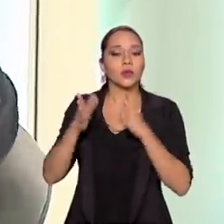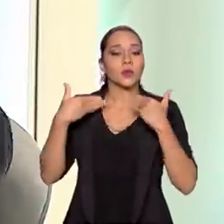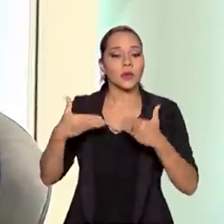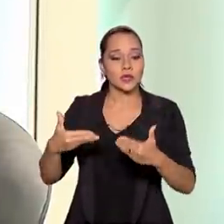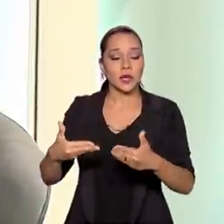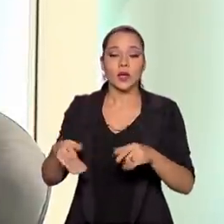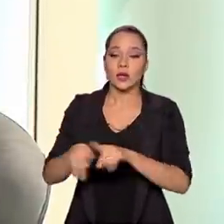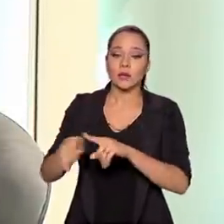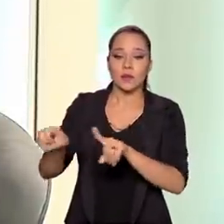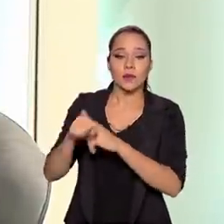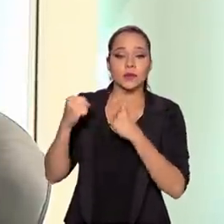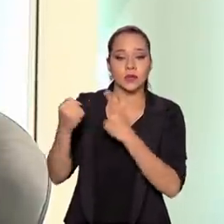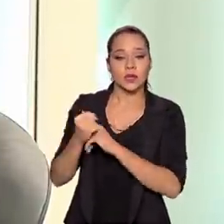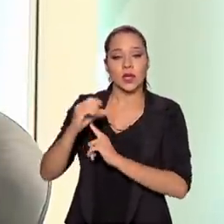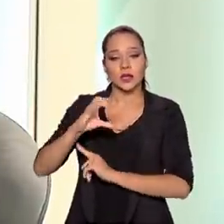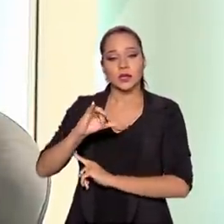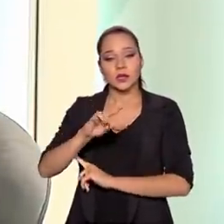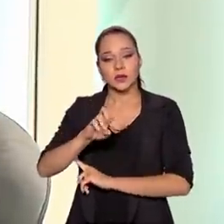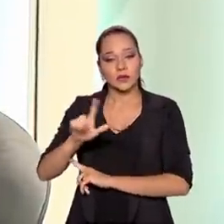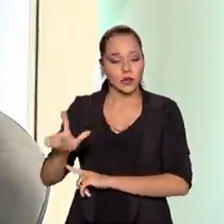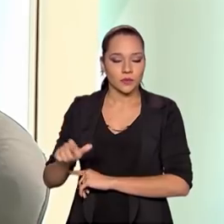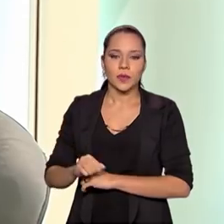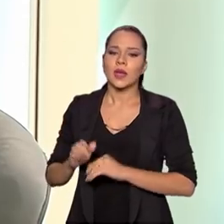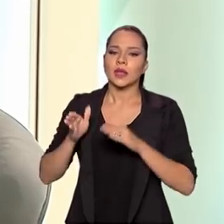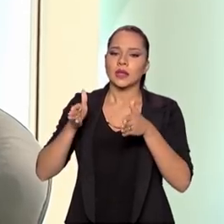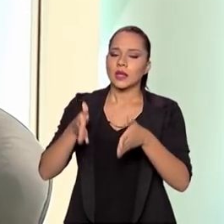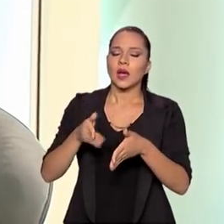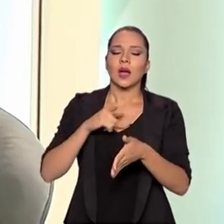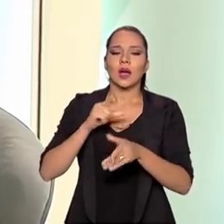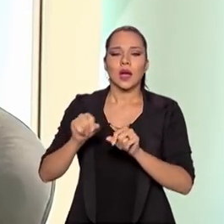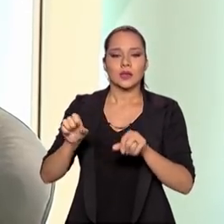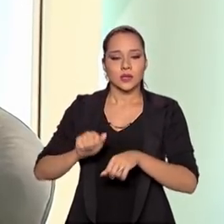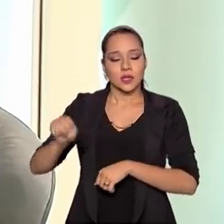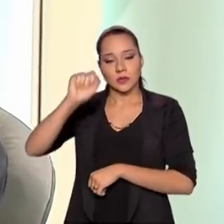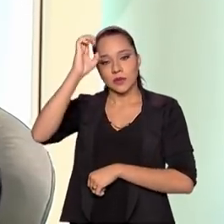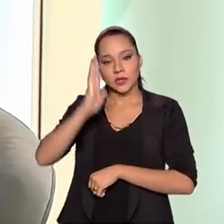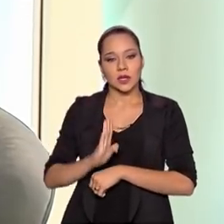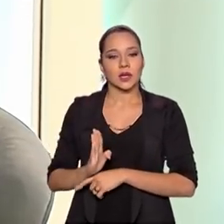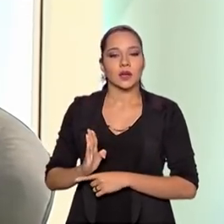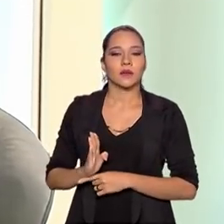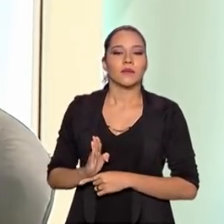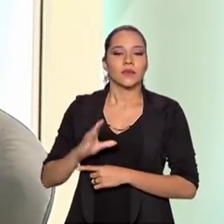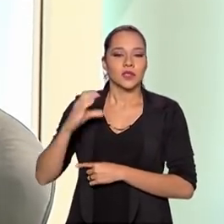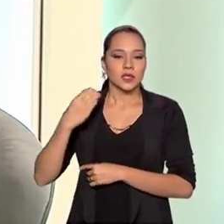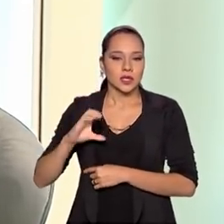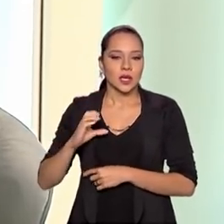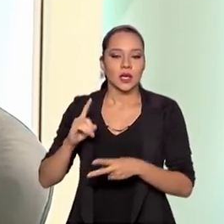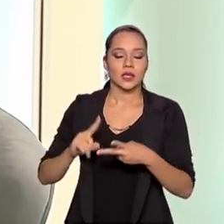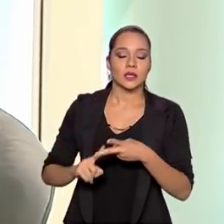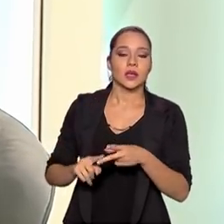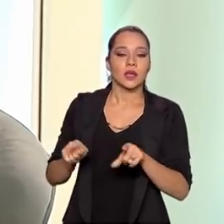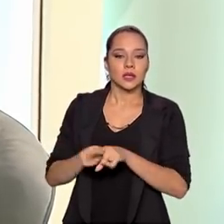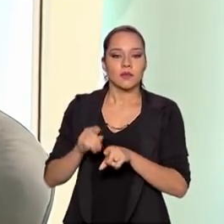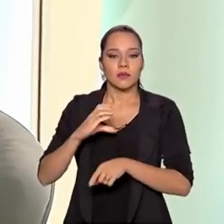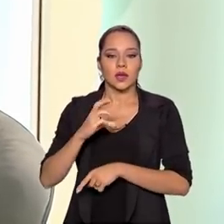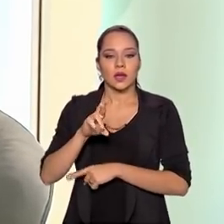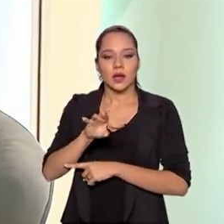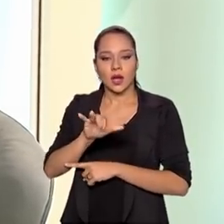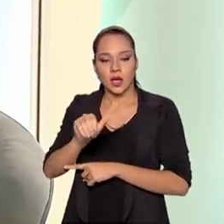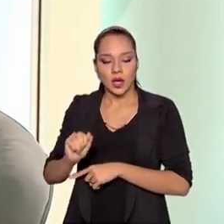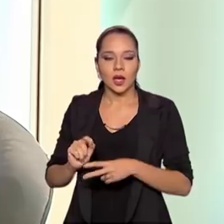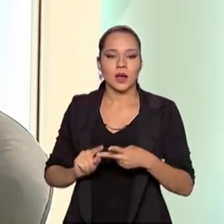e pela sociedade civil. Está ali presente a Associação Brasileira de Ciência, está ali presente o CREA.